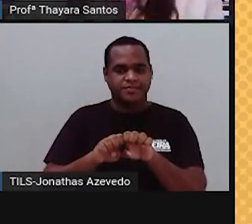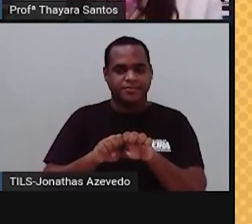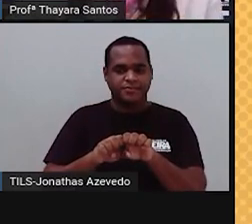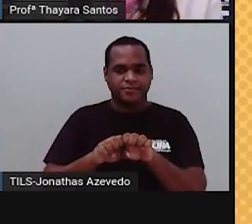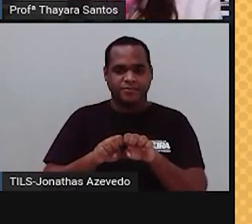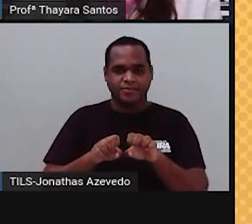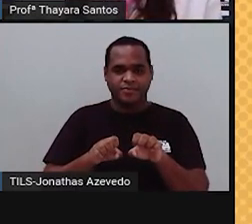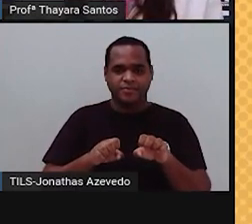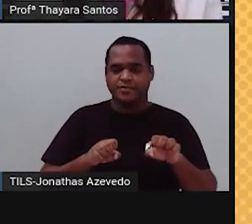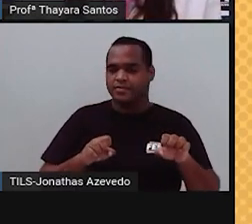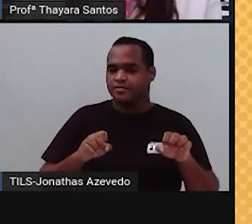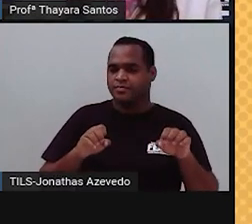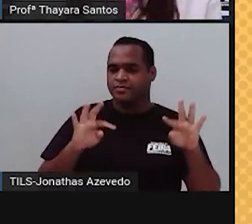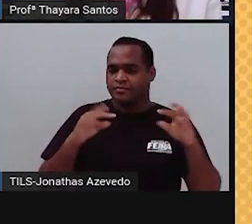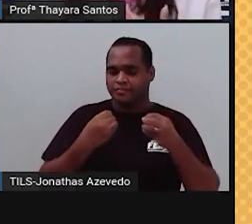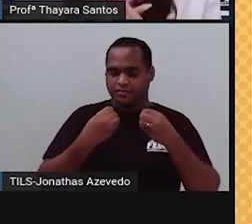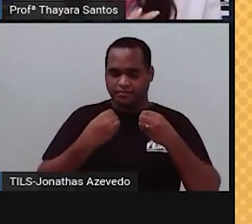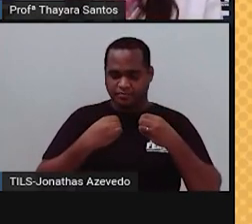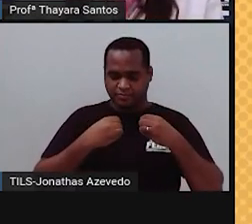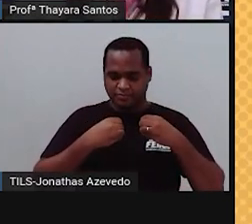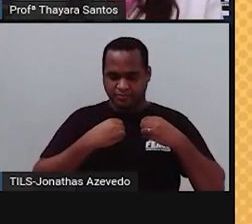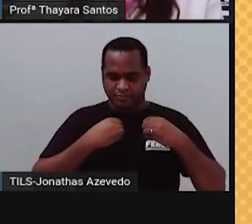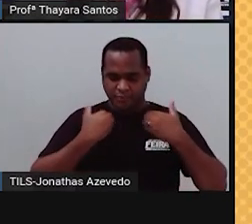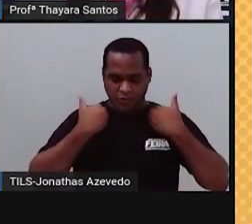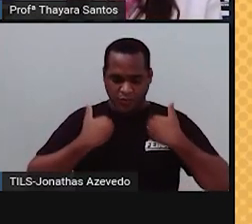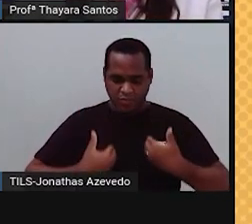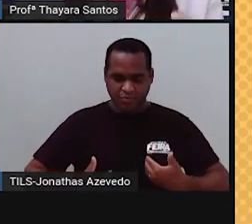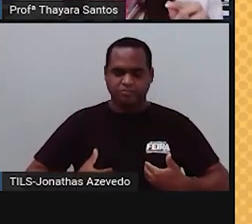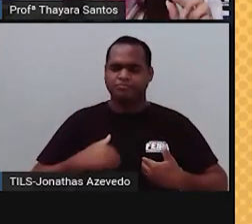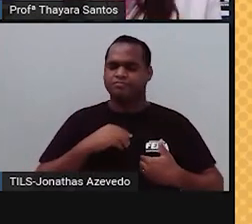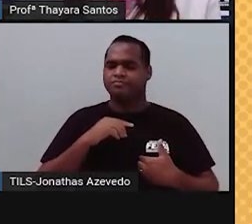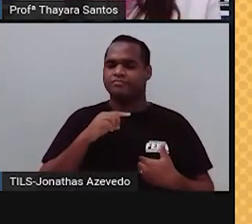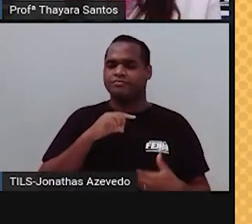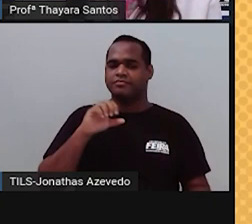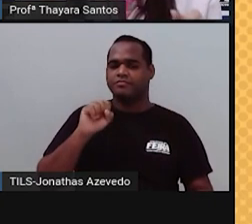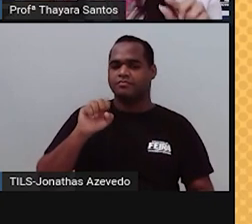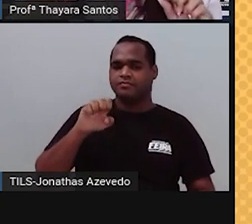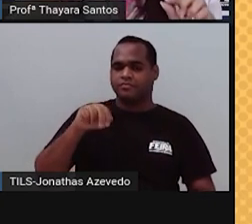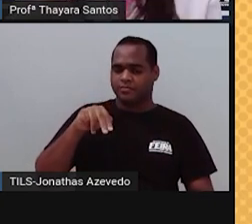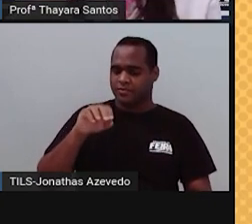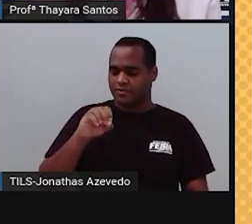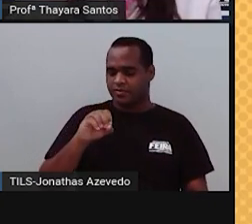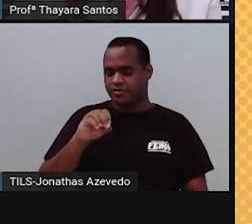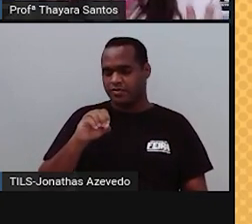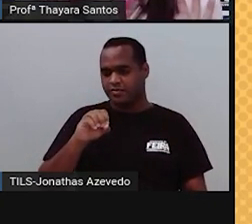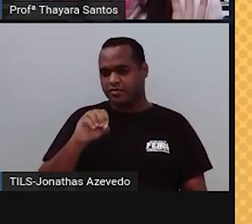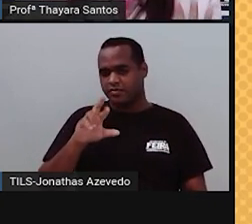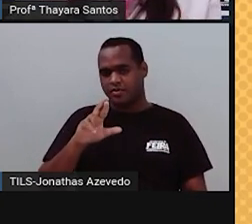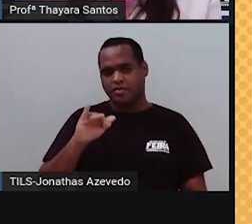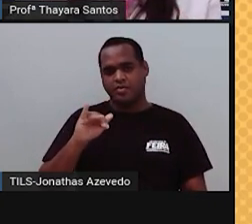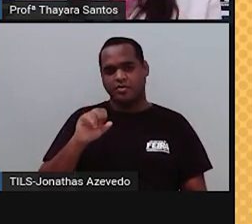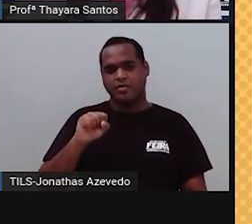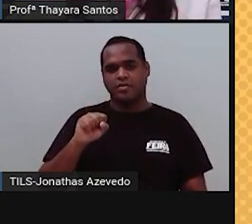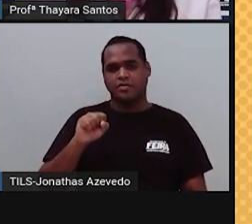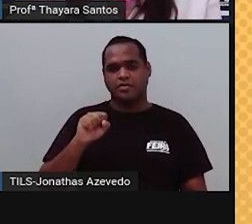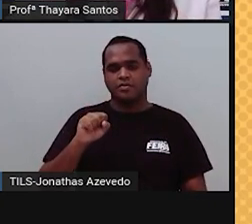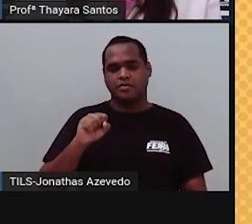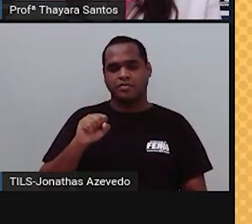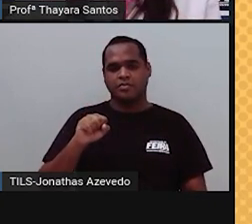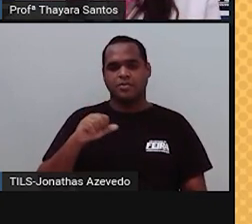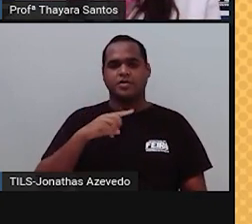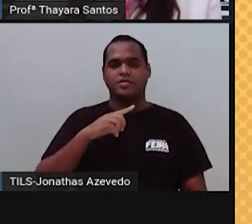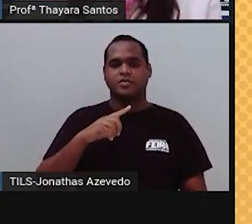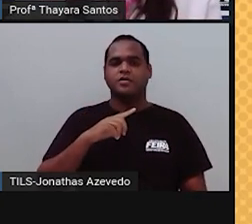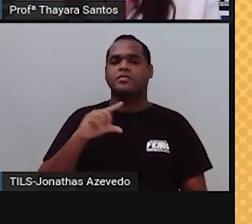todo o nosso corpo. E o que são esses receptores sensoriais? Na verdade, eles são estruturas que tanto podem